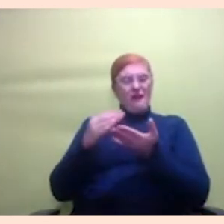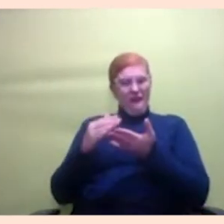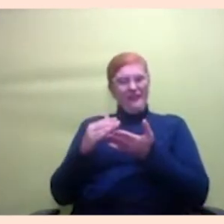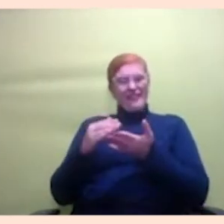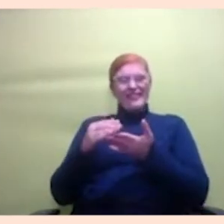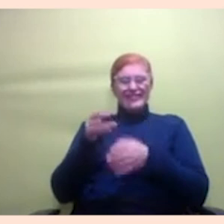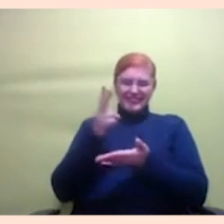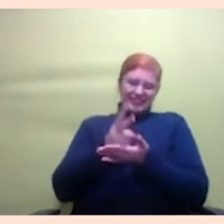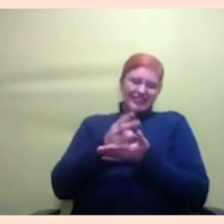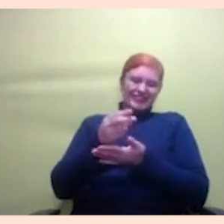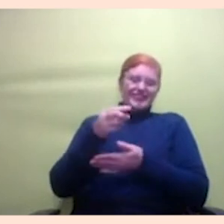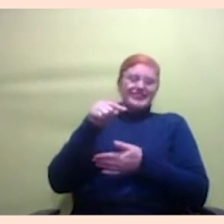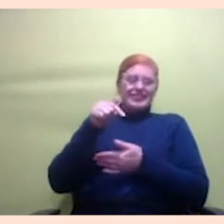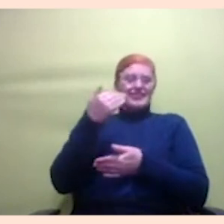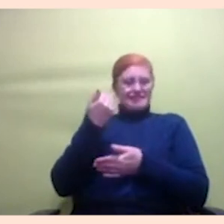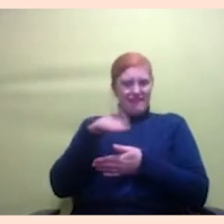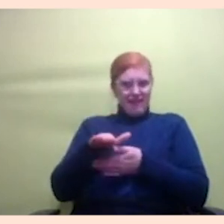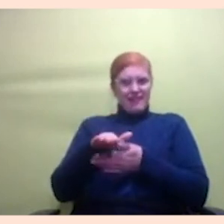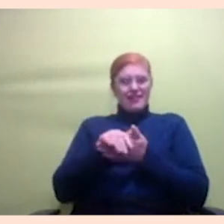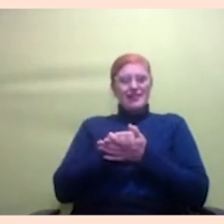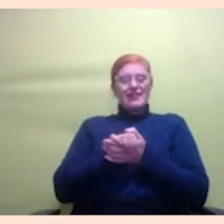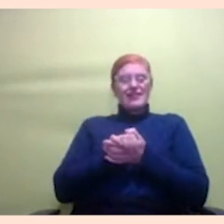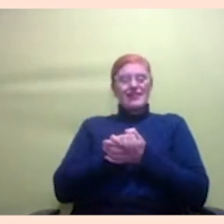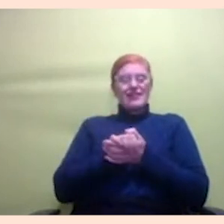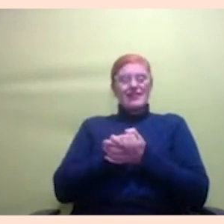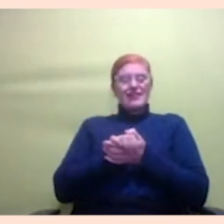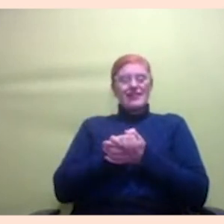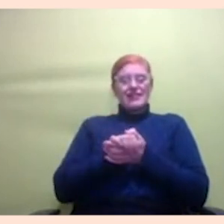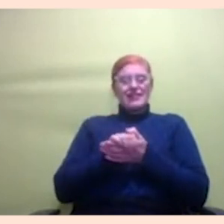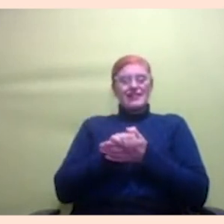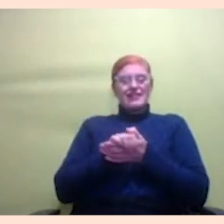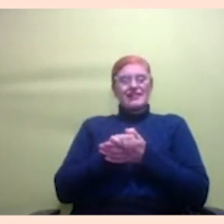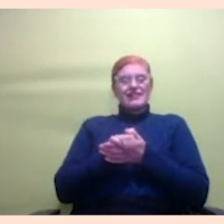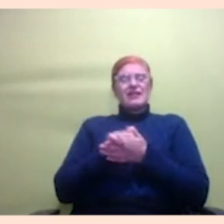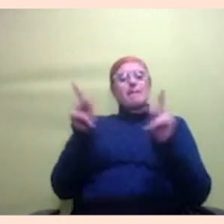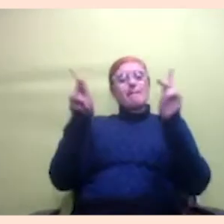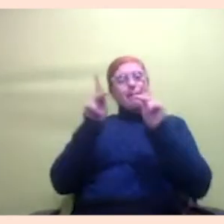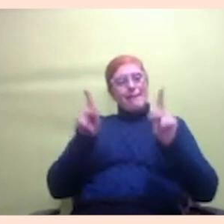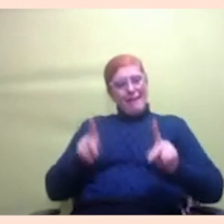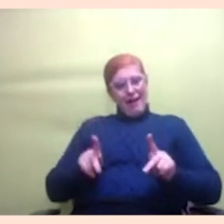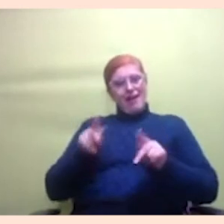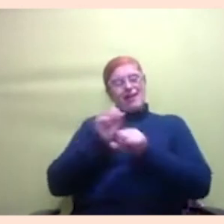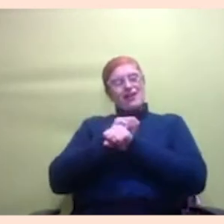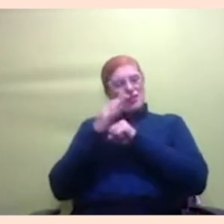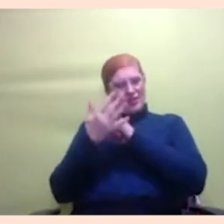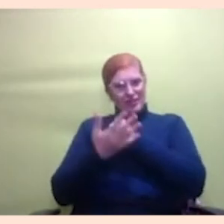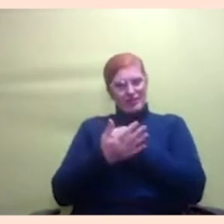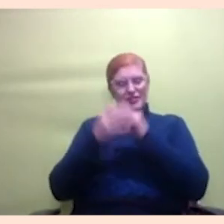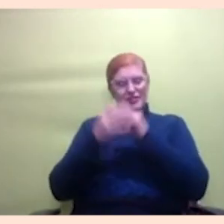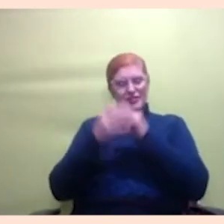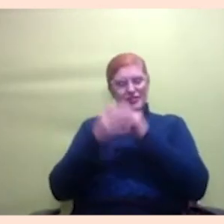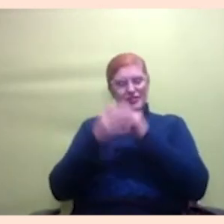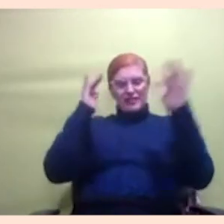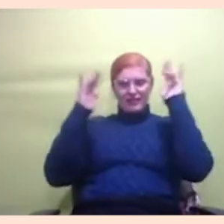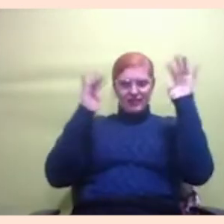mais um pouquinho então olha fiquem na paz aí nessa pandemia eu acho que essas reflexões que a gente trouxe aqui